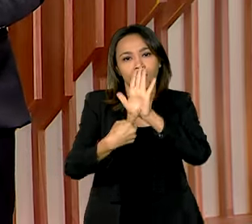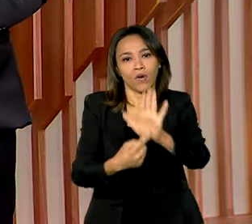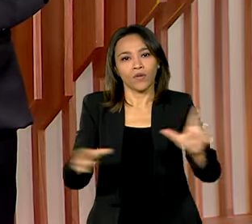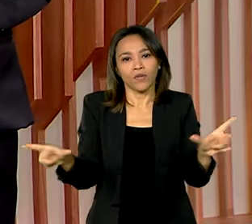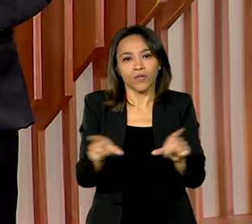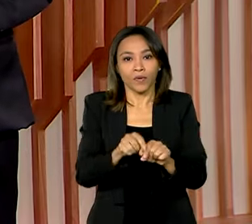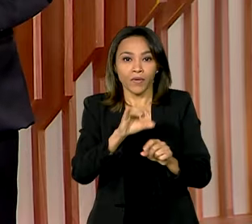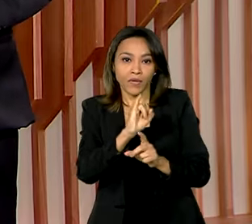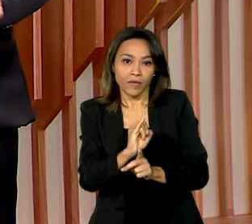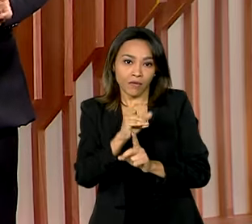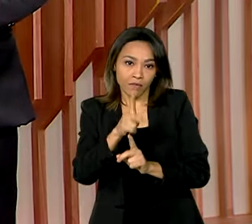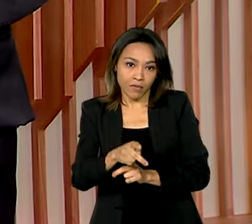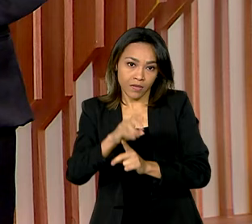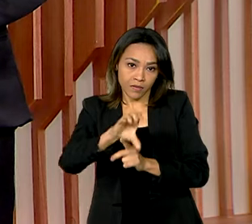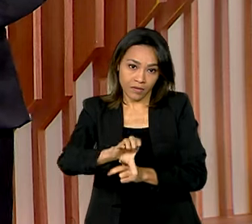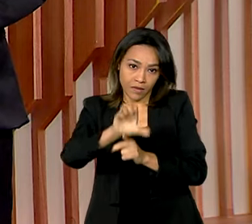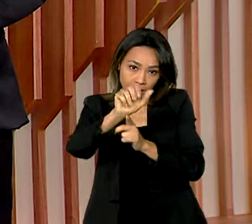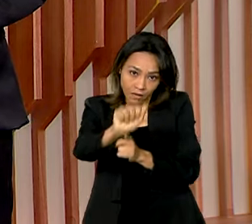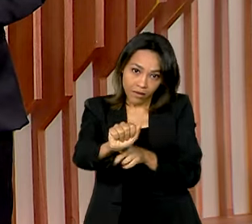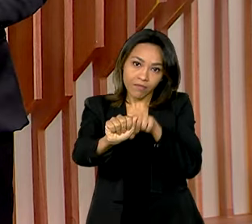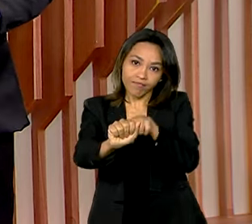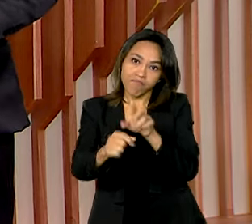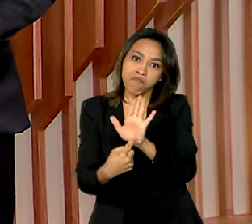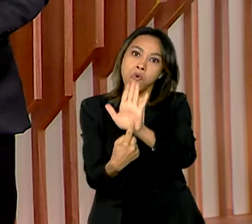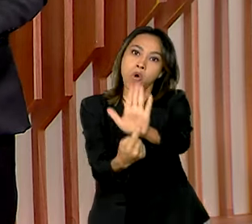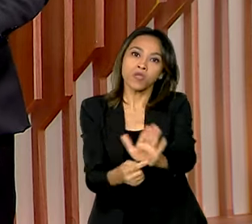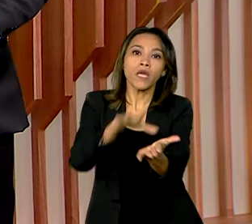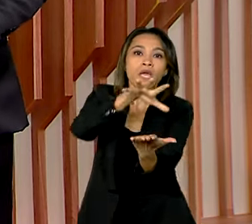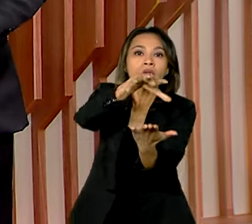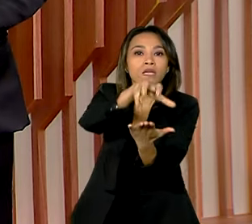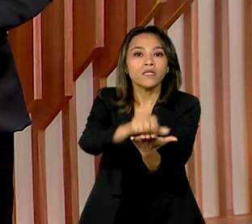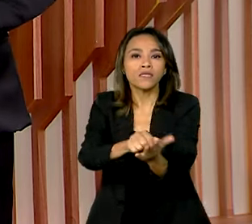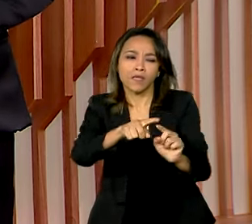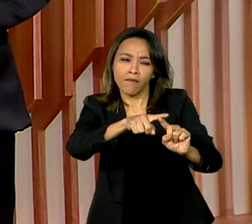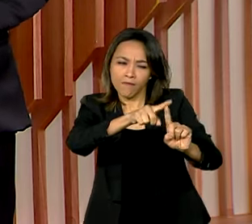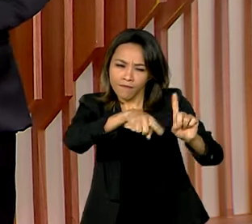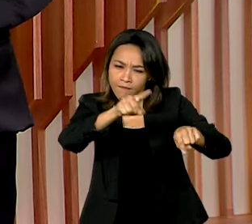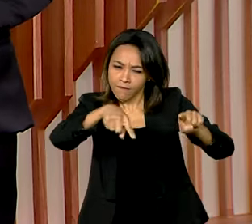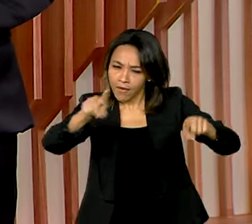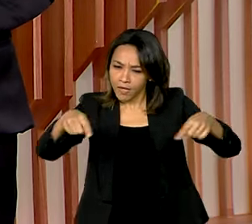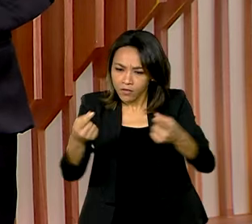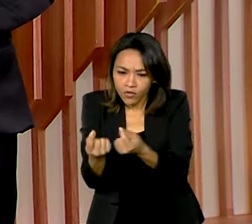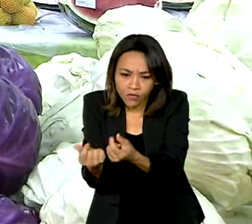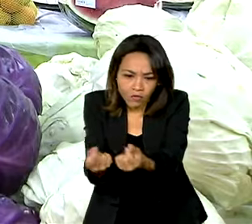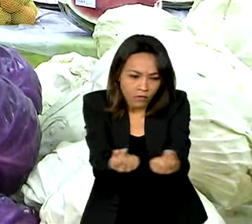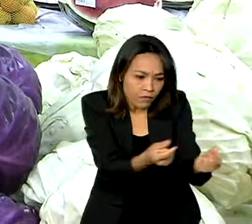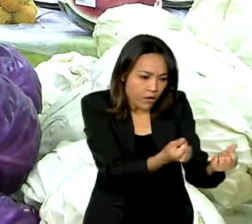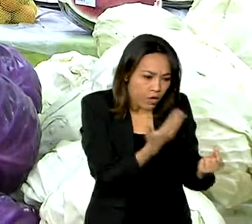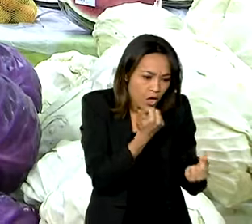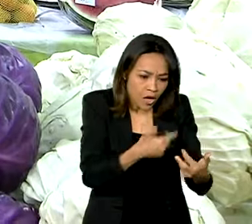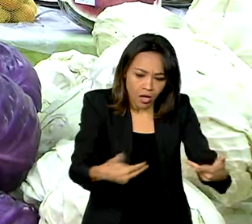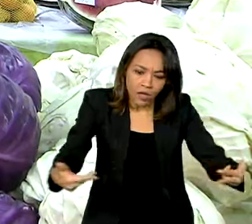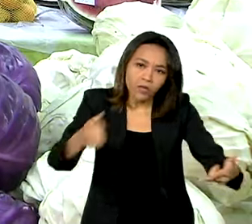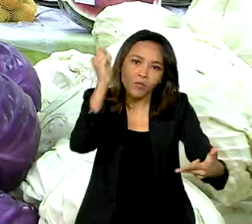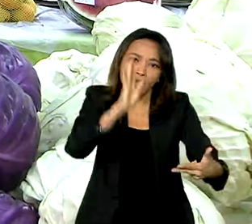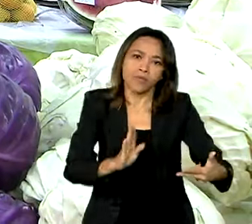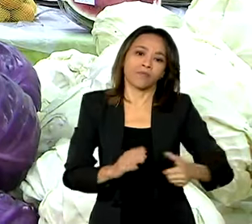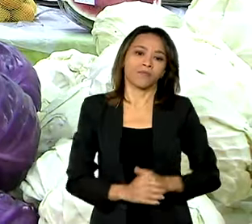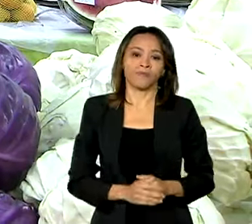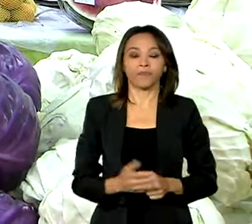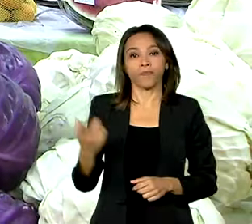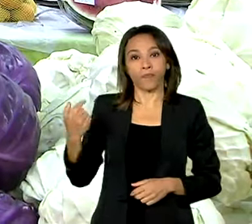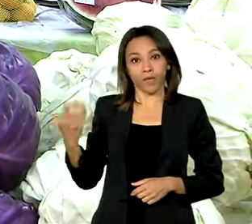ao Consumidor Amplo, o IPCA, que registra a variação de preços no país. O IBGE